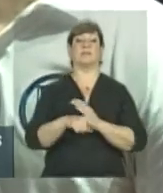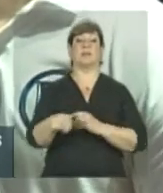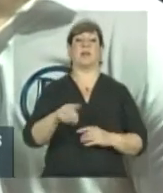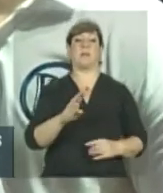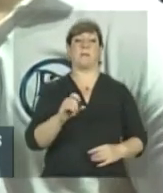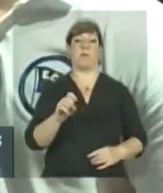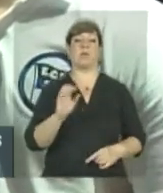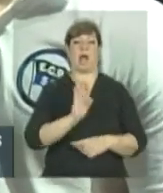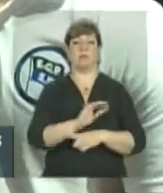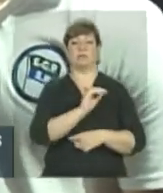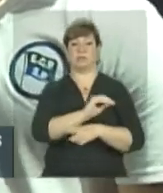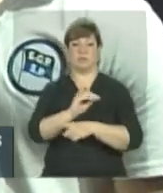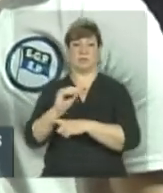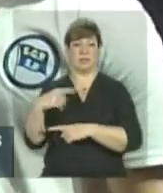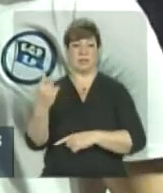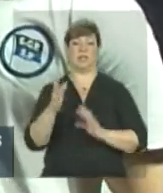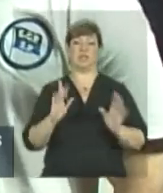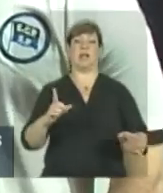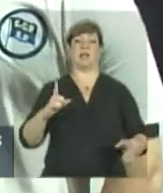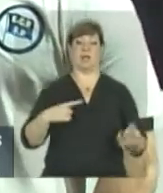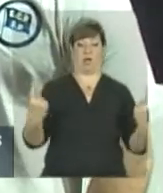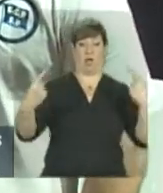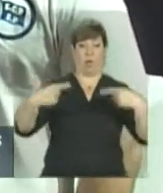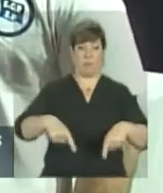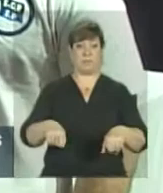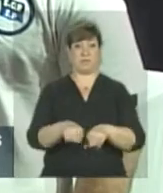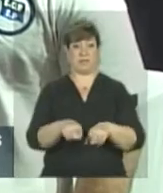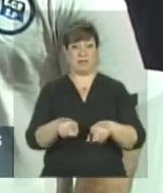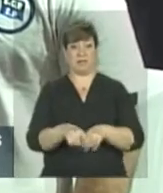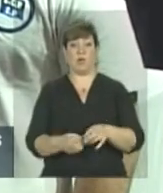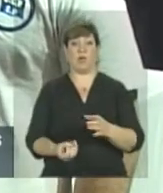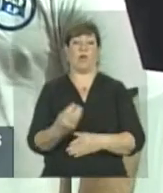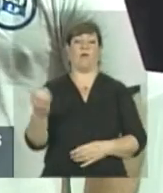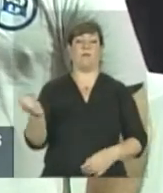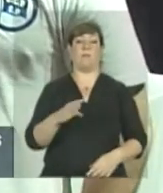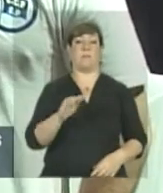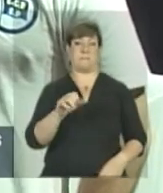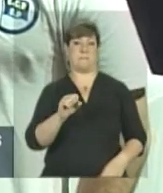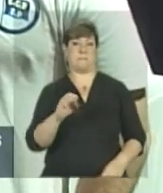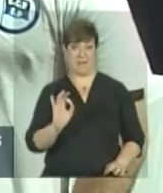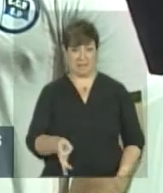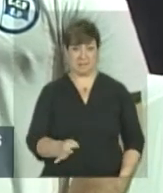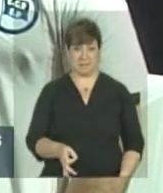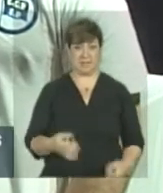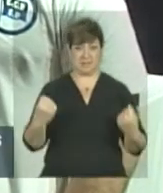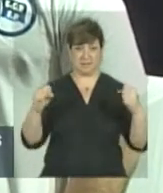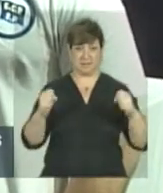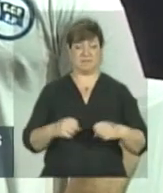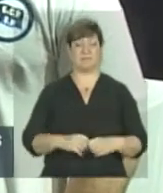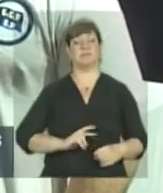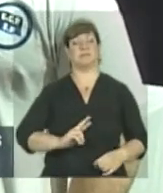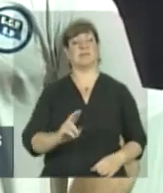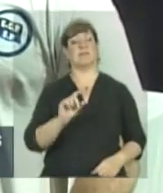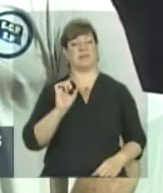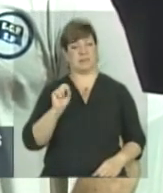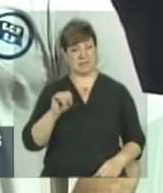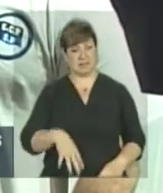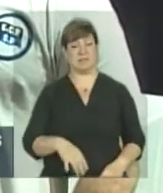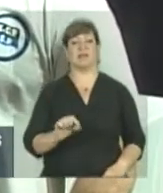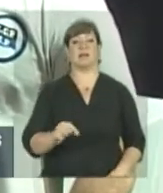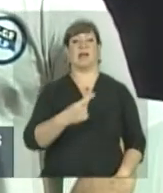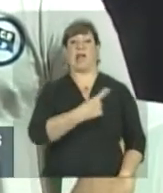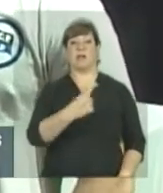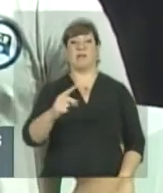dos que já estão competindo e também criar atletas de base? É, aí cada um vai usar da